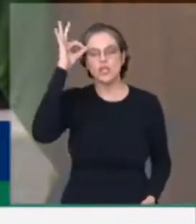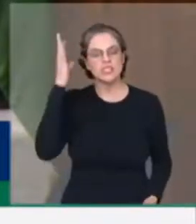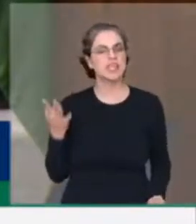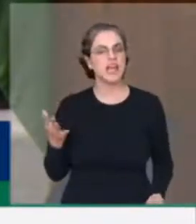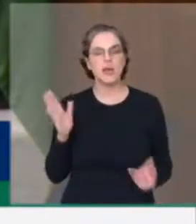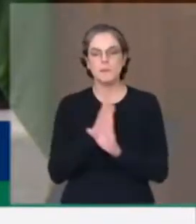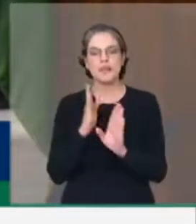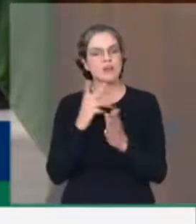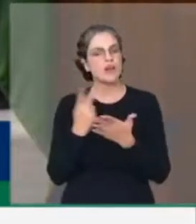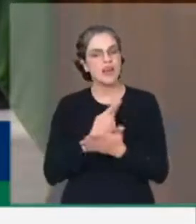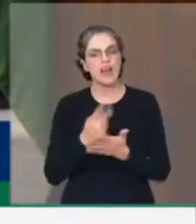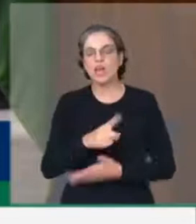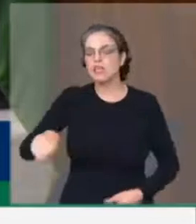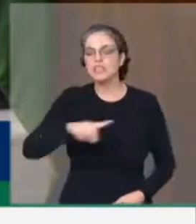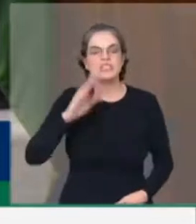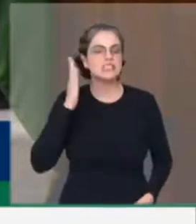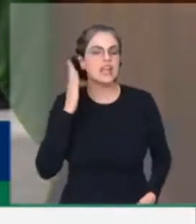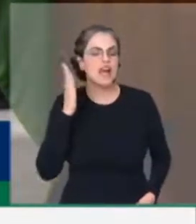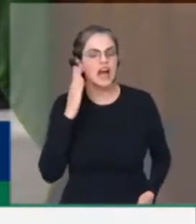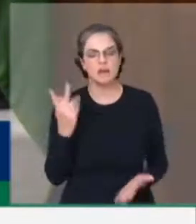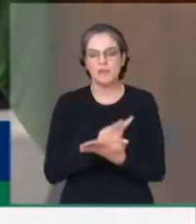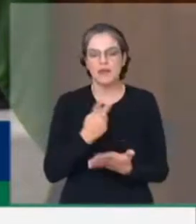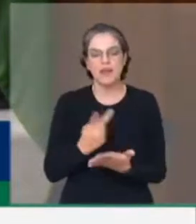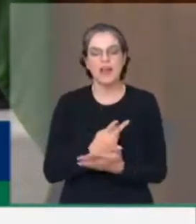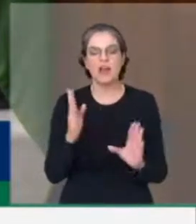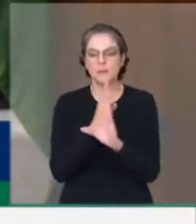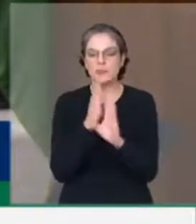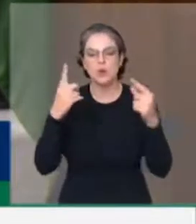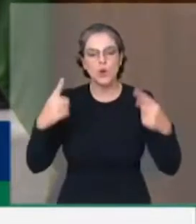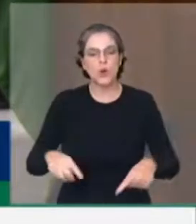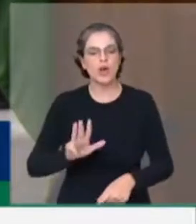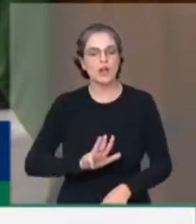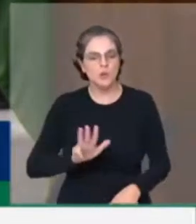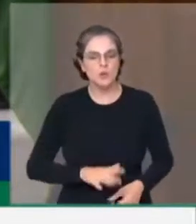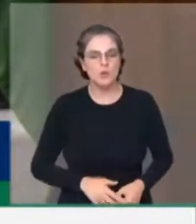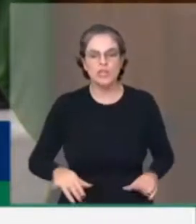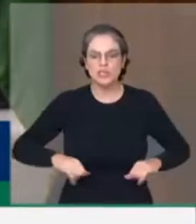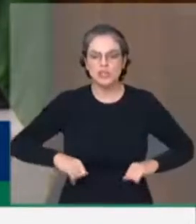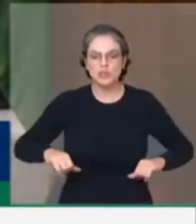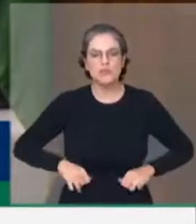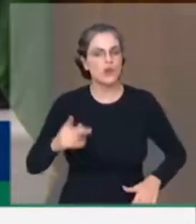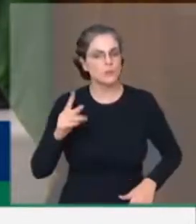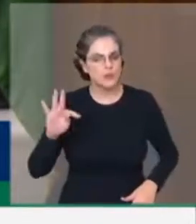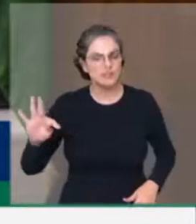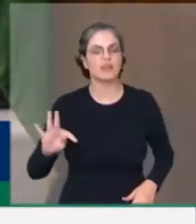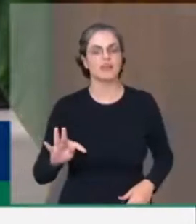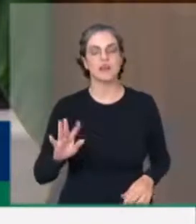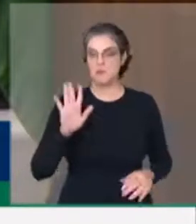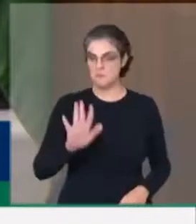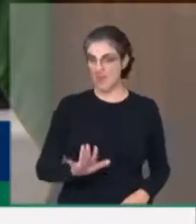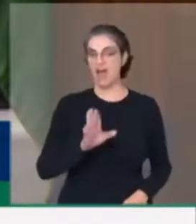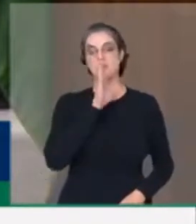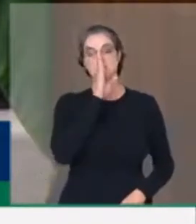Todos aqui sabem da perseguição ilegal que sofreu o Lula, que sofreu o PT, mas se